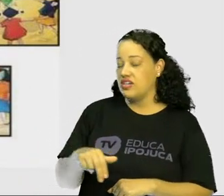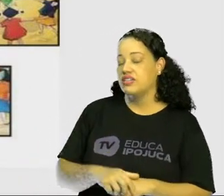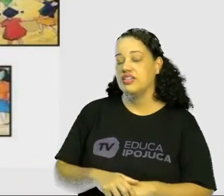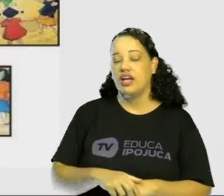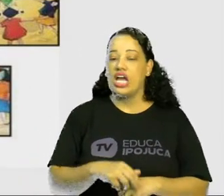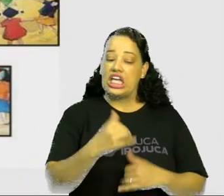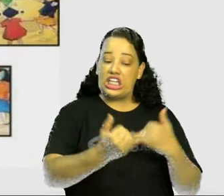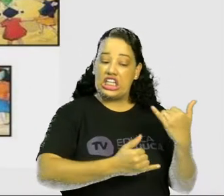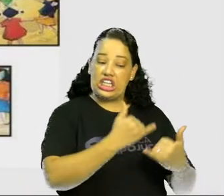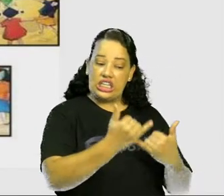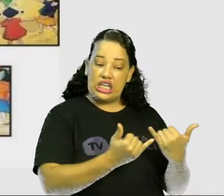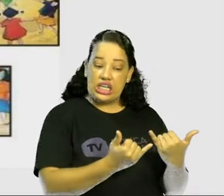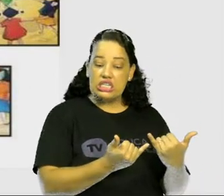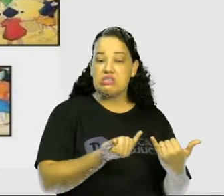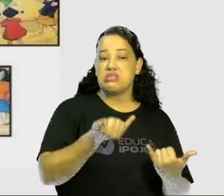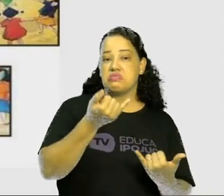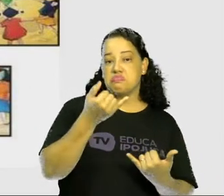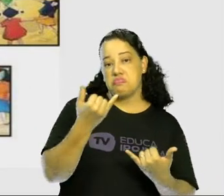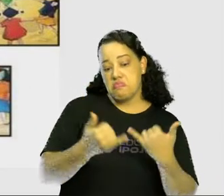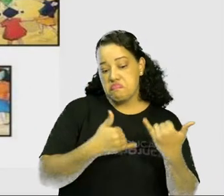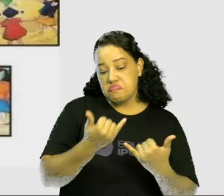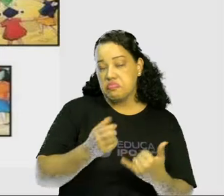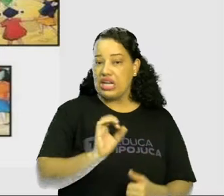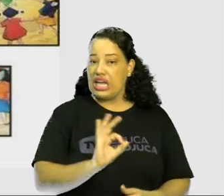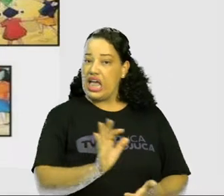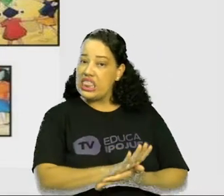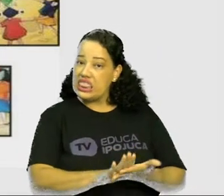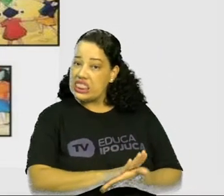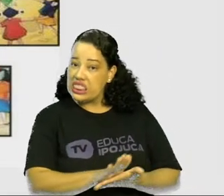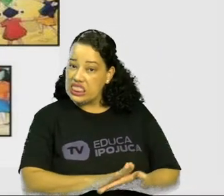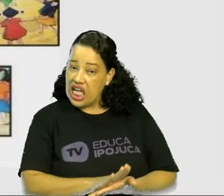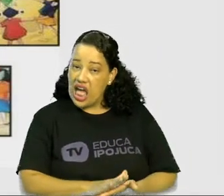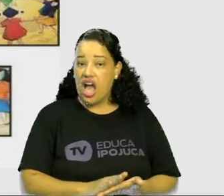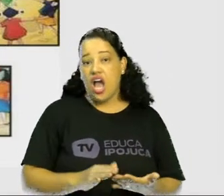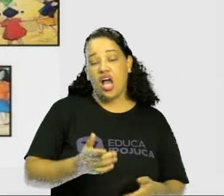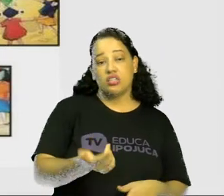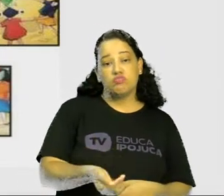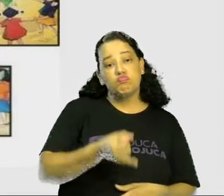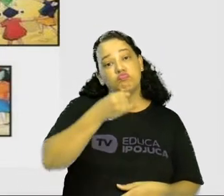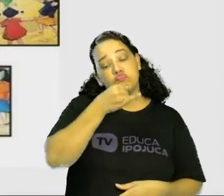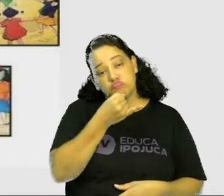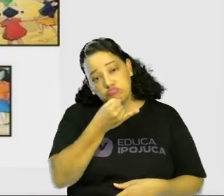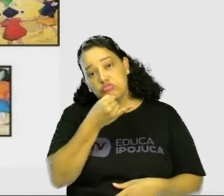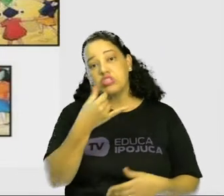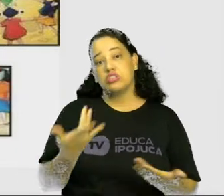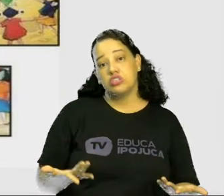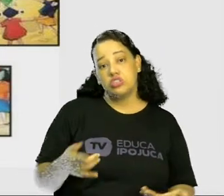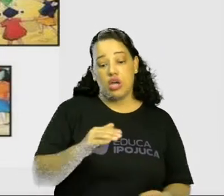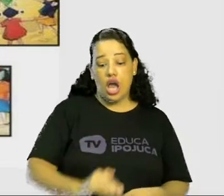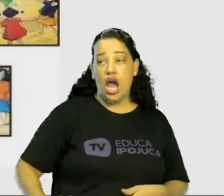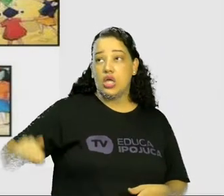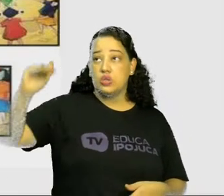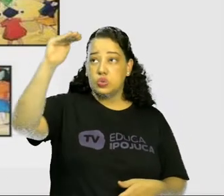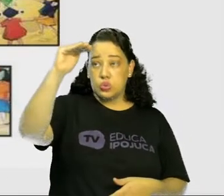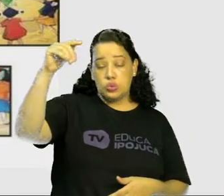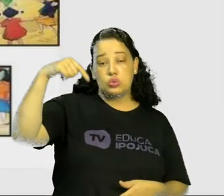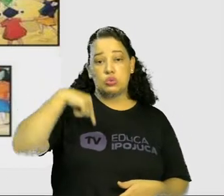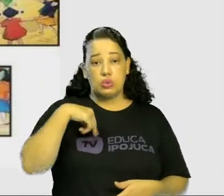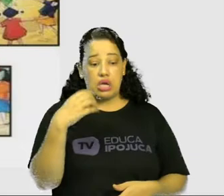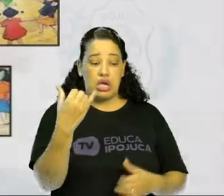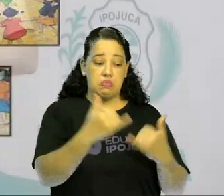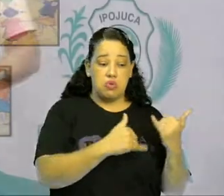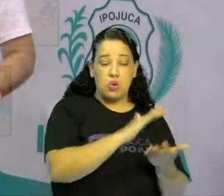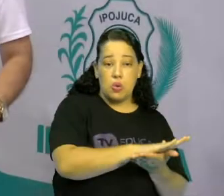não é feliz. Ao adulto, que quando criança não brincou, falta-lhe um pedaço no coração.